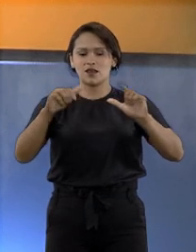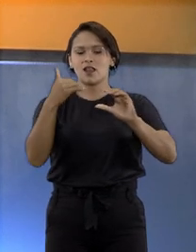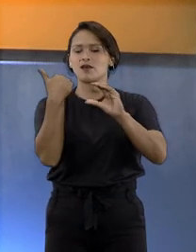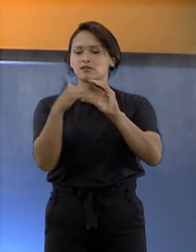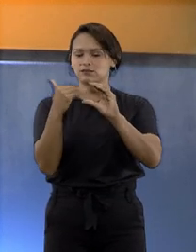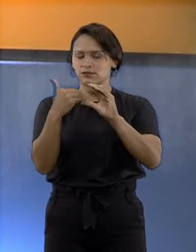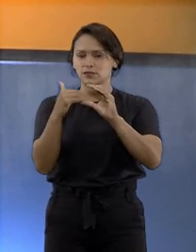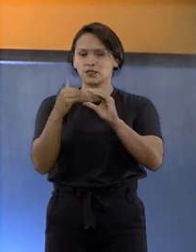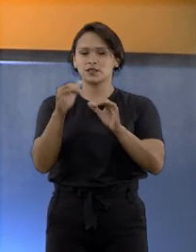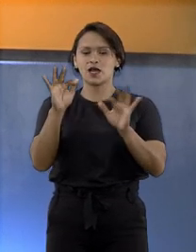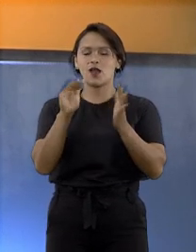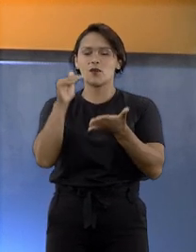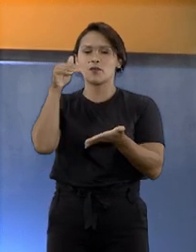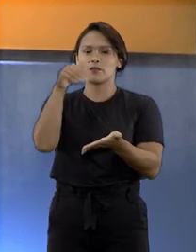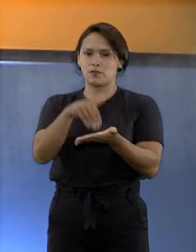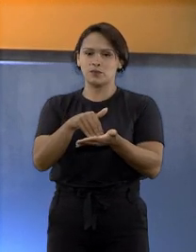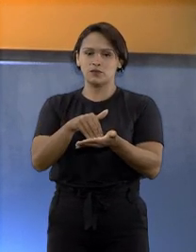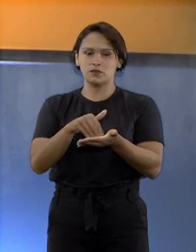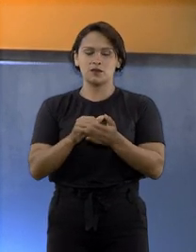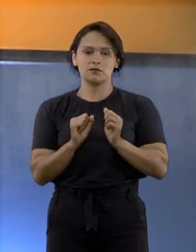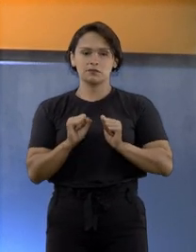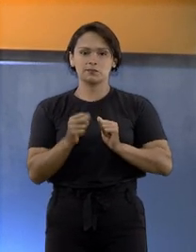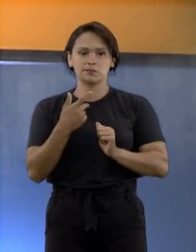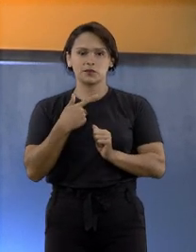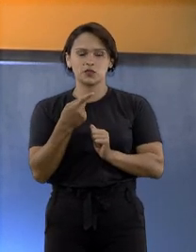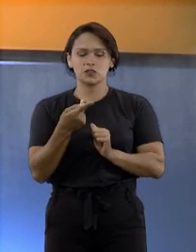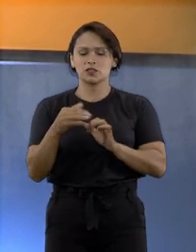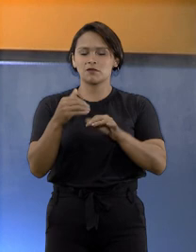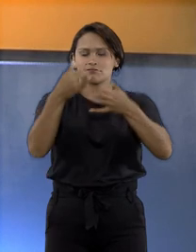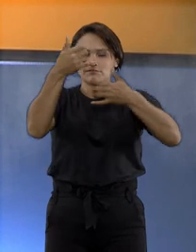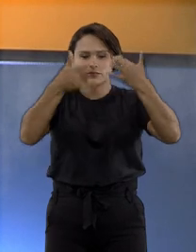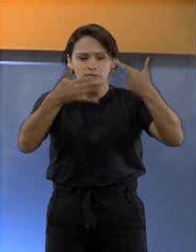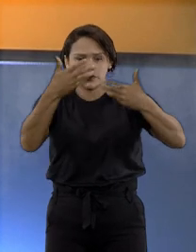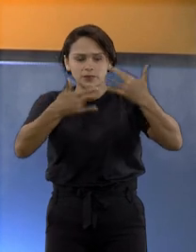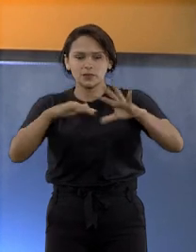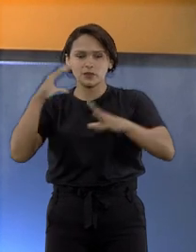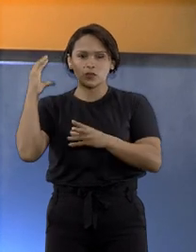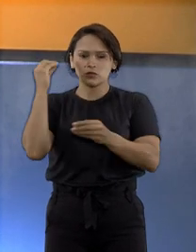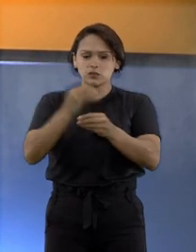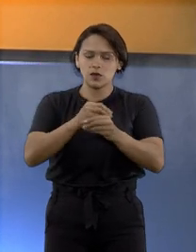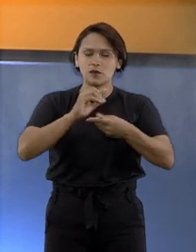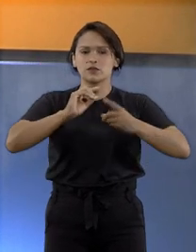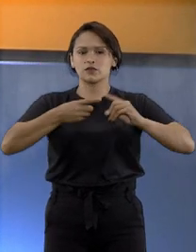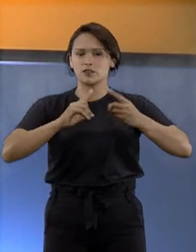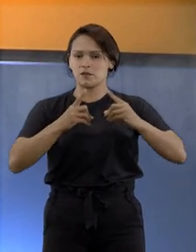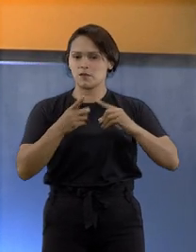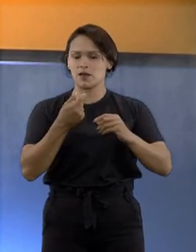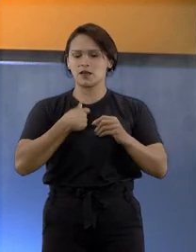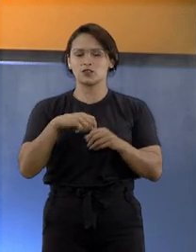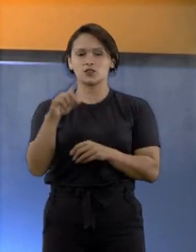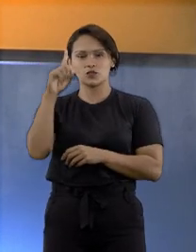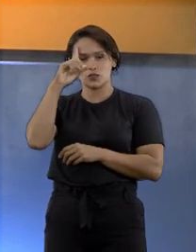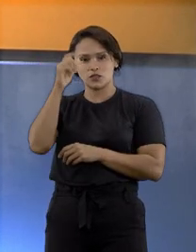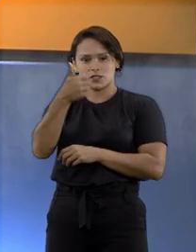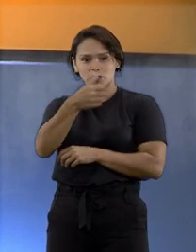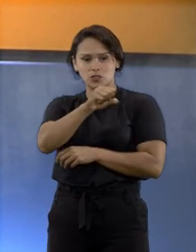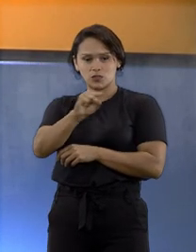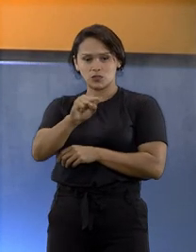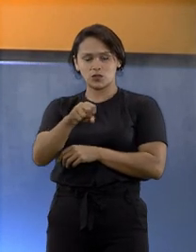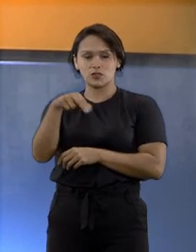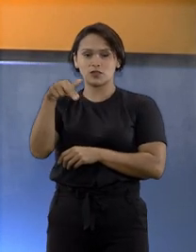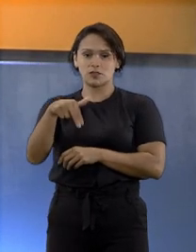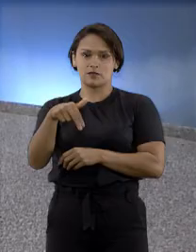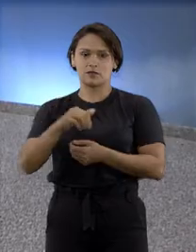acessar a última edição do Sessão em Foco que traz o resumo dos principais debates da sessão do dia 18 de